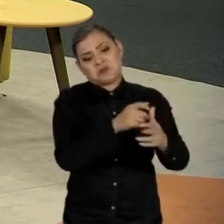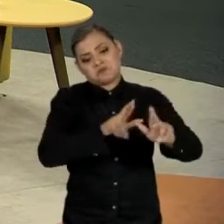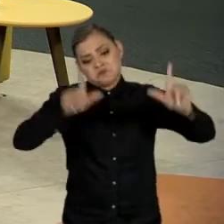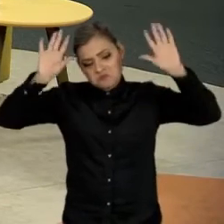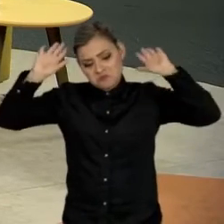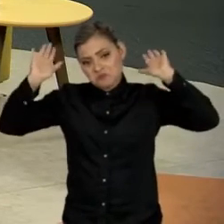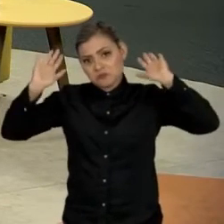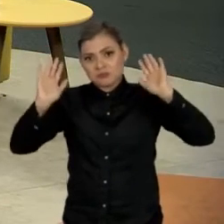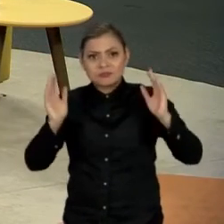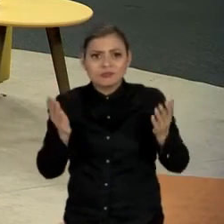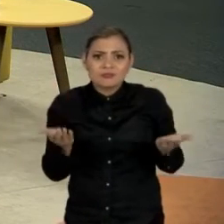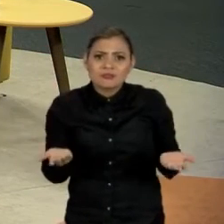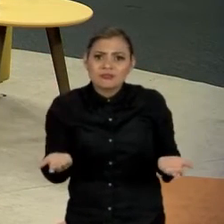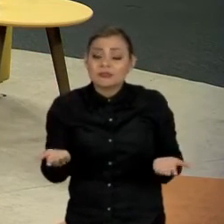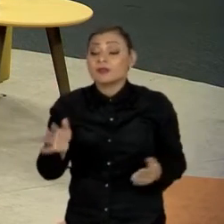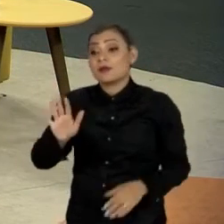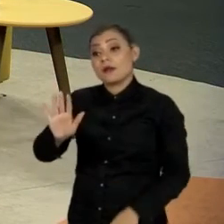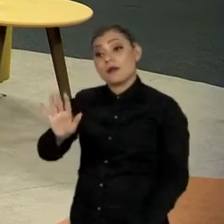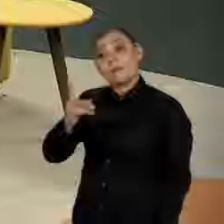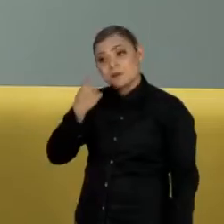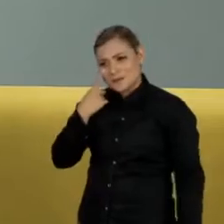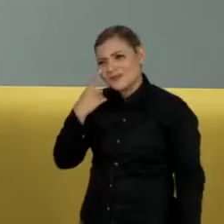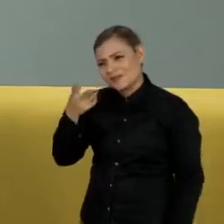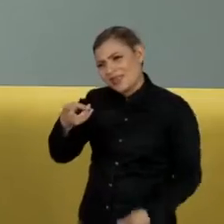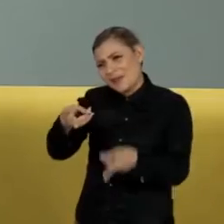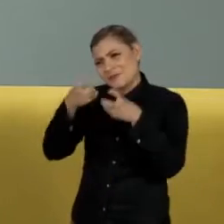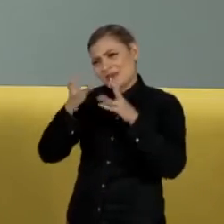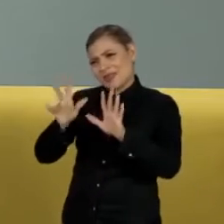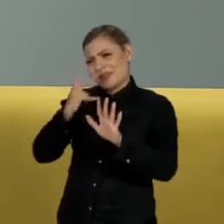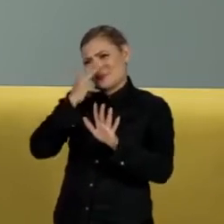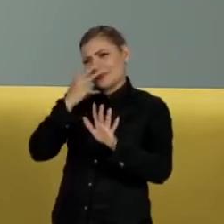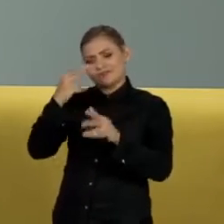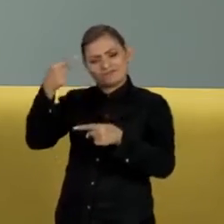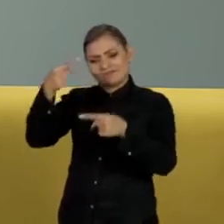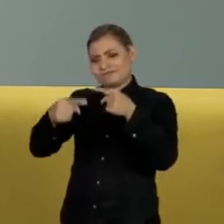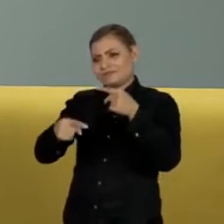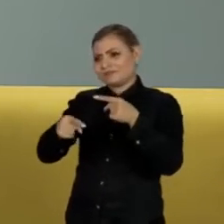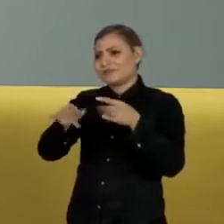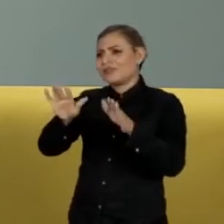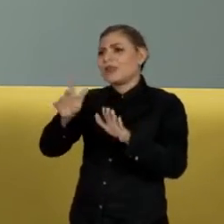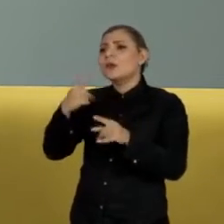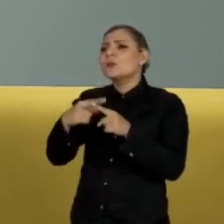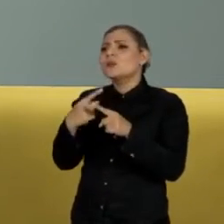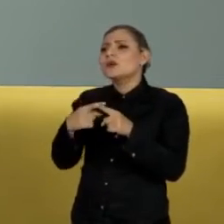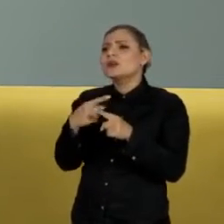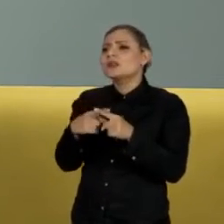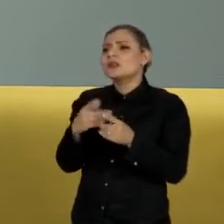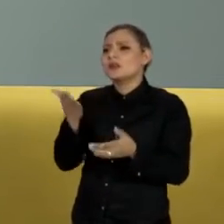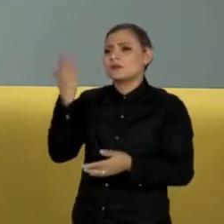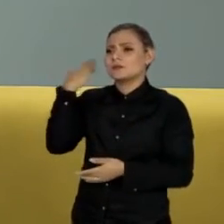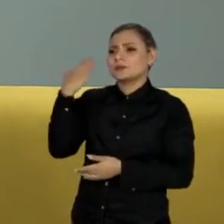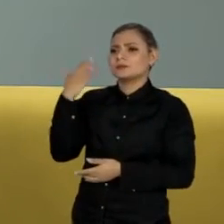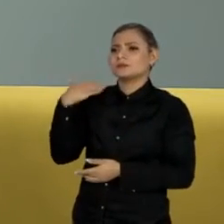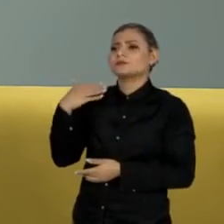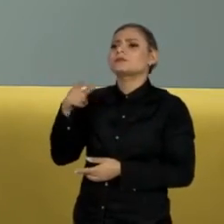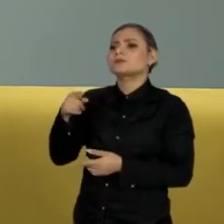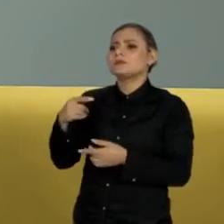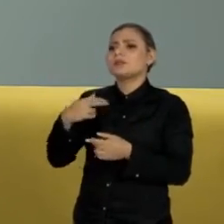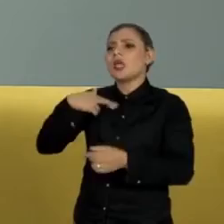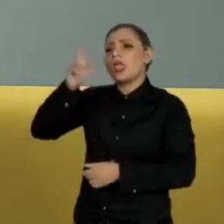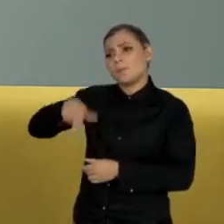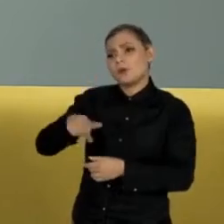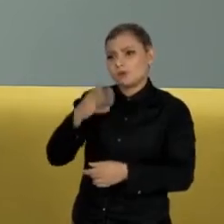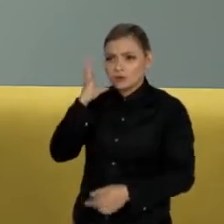Sim, mas veja a incongruência e talvez uma explicação por ele ter sido reprovado em exames da magistratura.